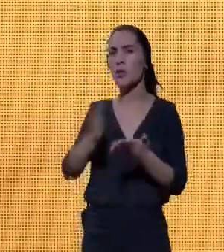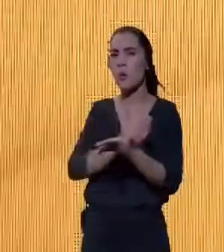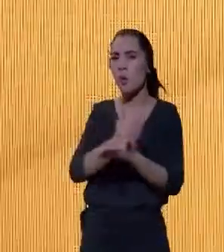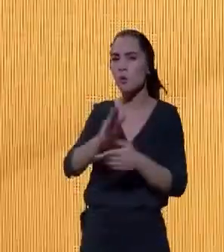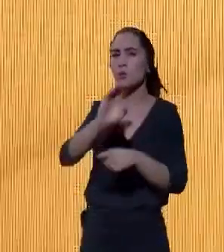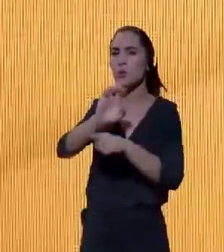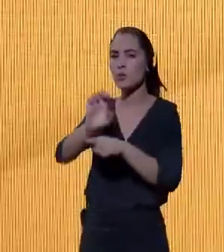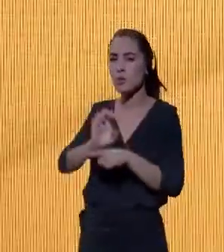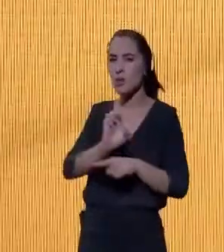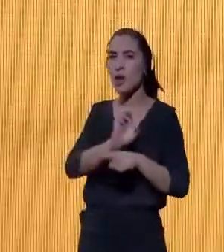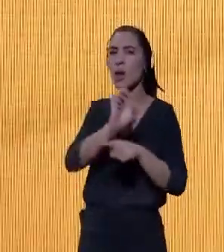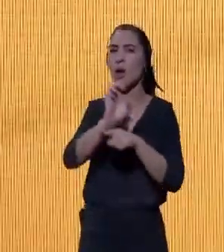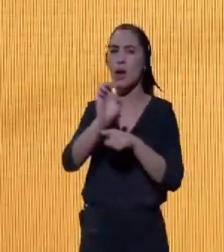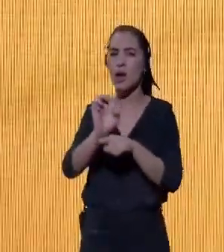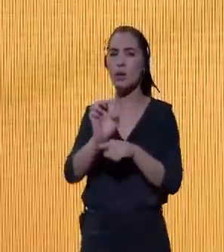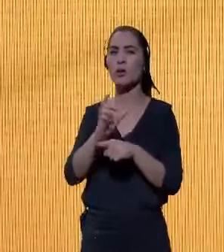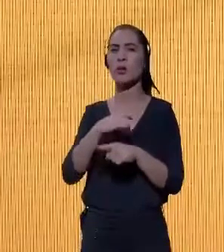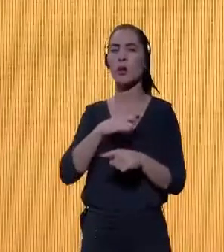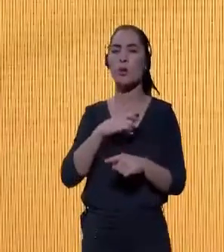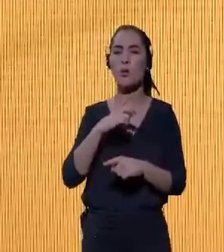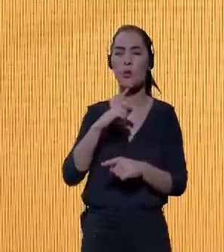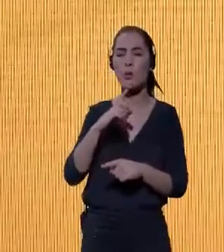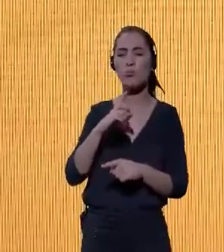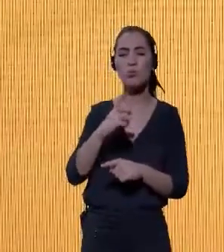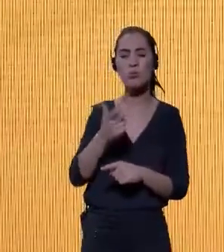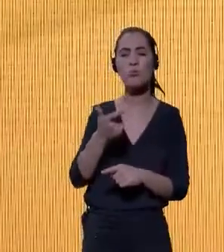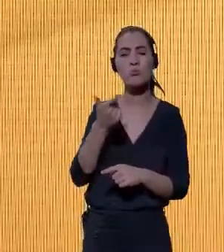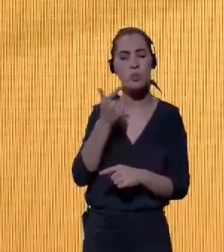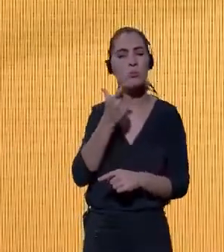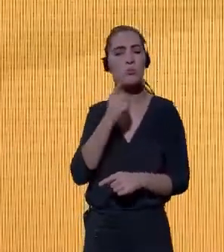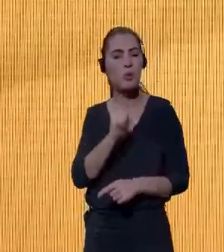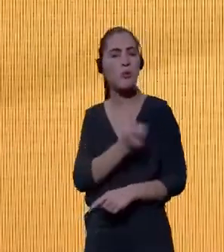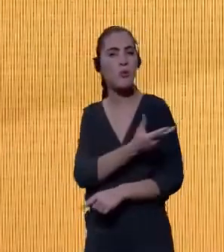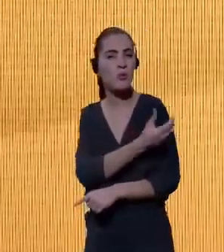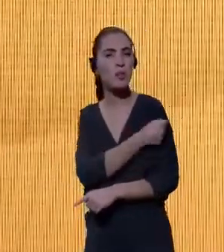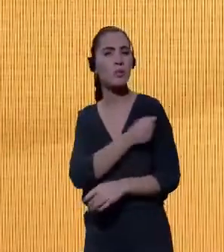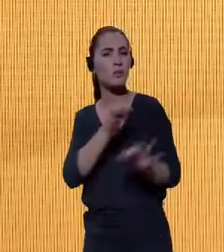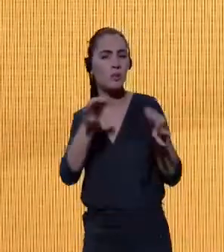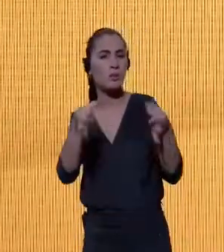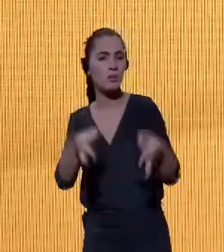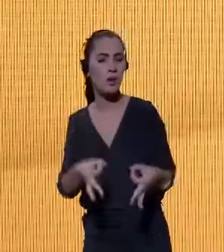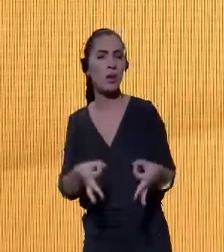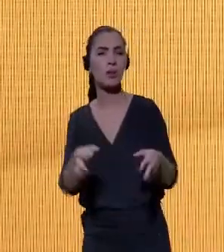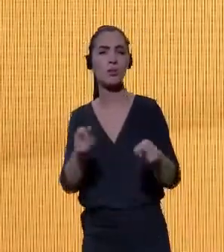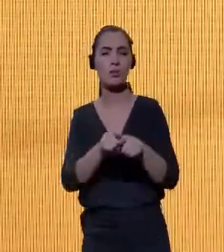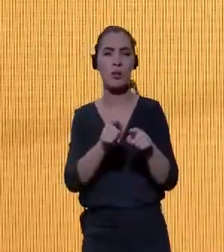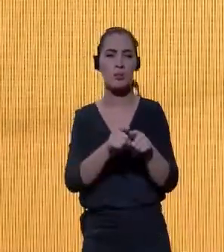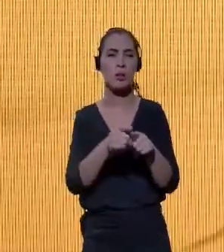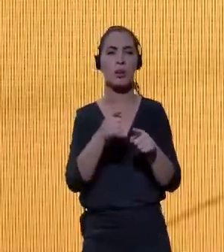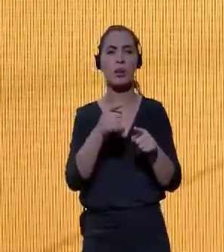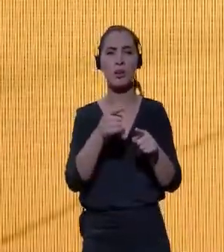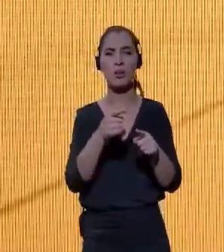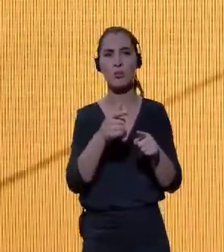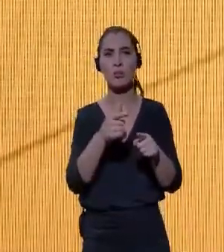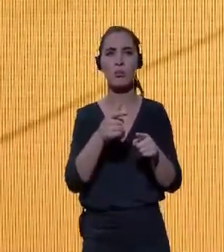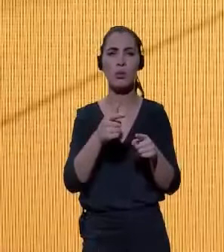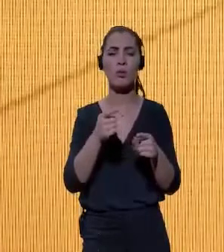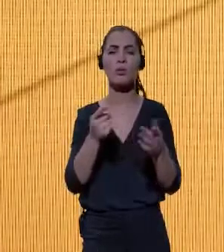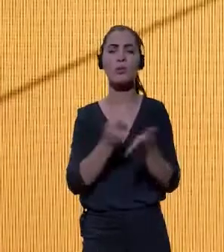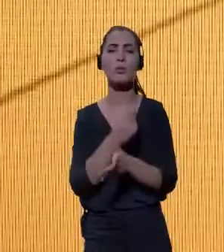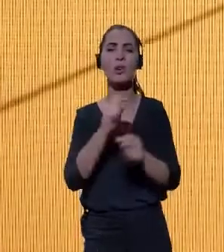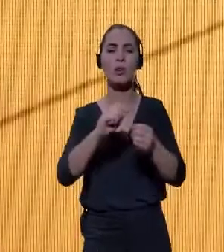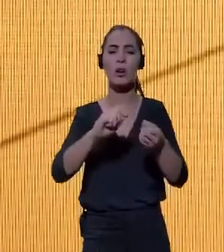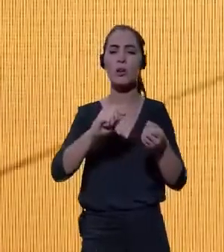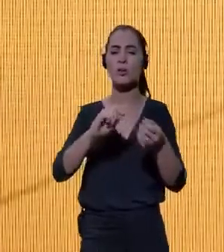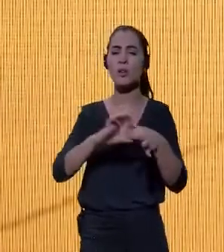atingir uma taxa de vacinação adequada, e as primeiras medidas de maior liberalização começam a